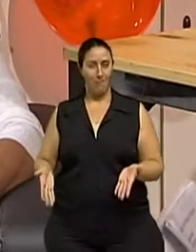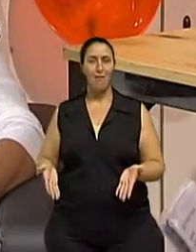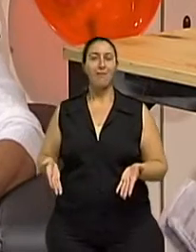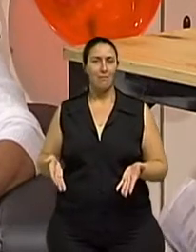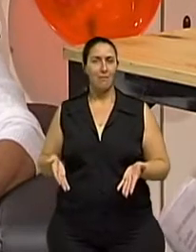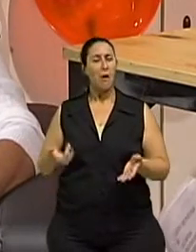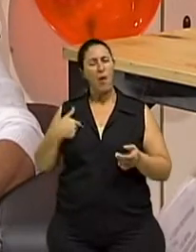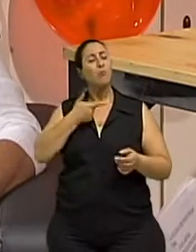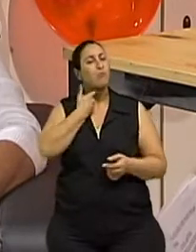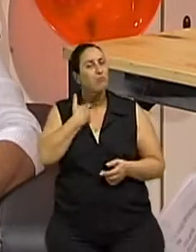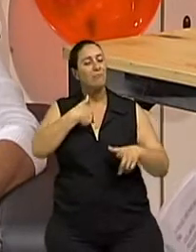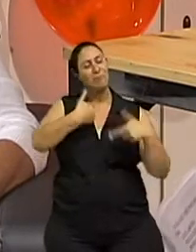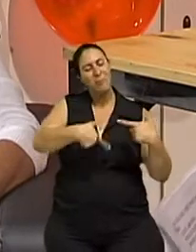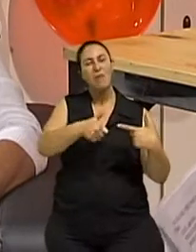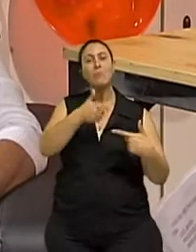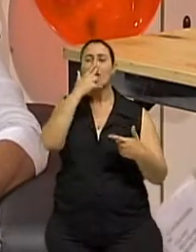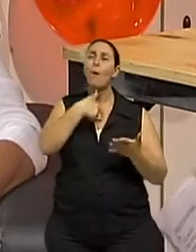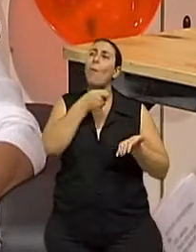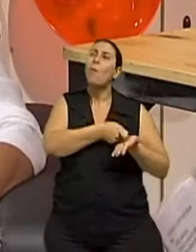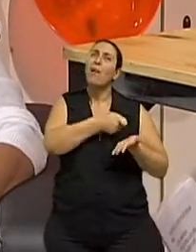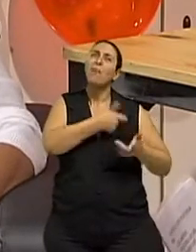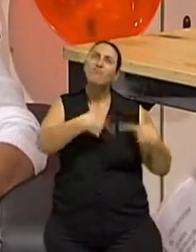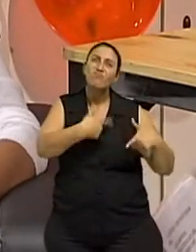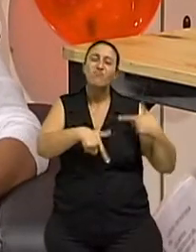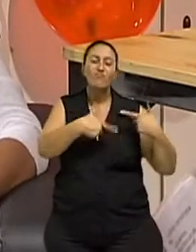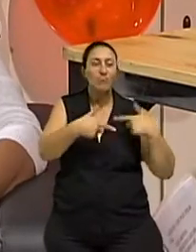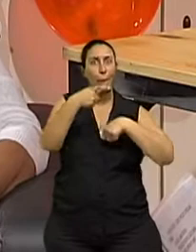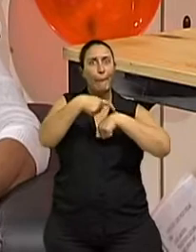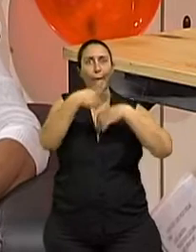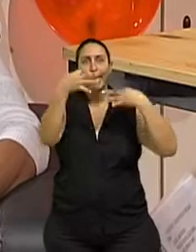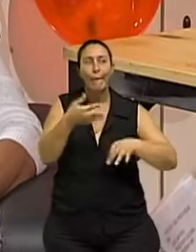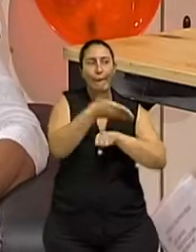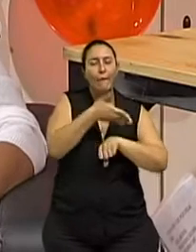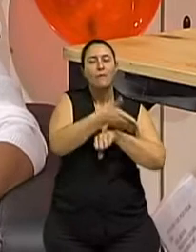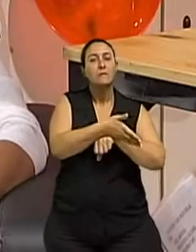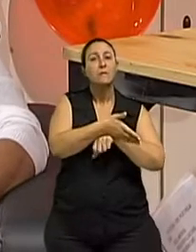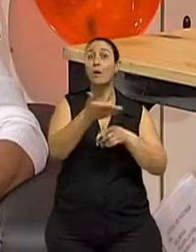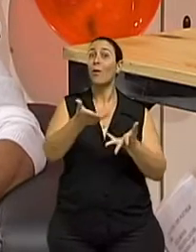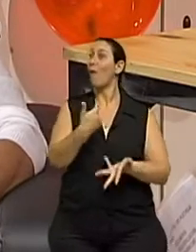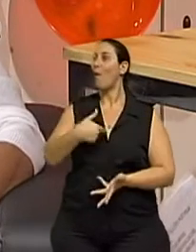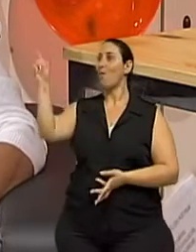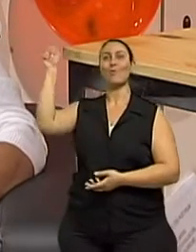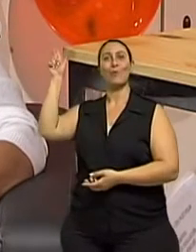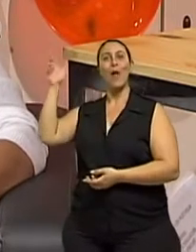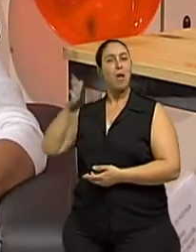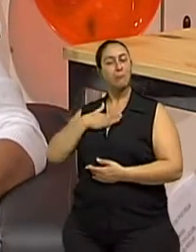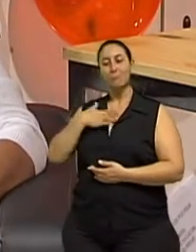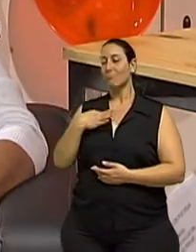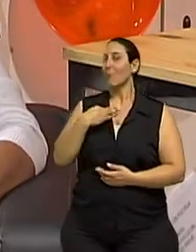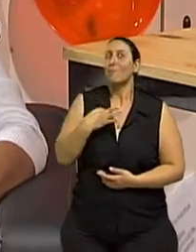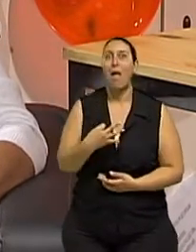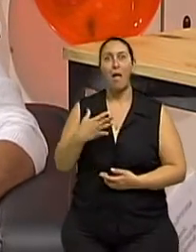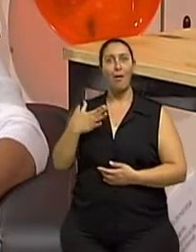gostando, mas já era uma obrigação. Claro. Então, podemos fazer uma opção. É o momento